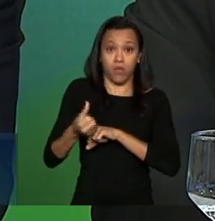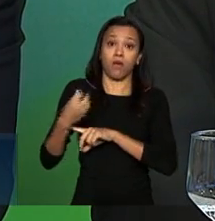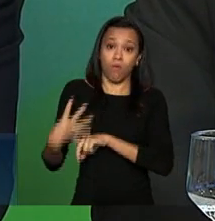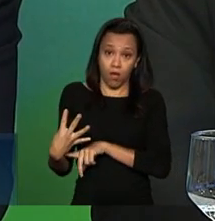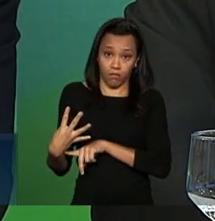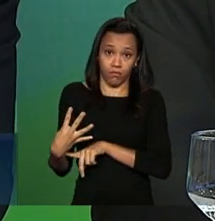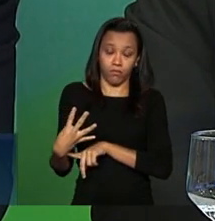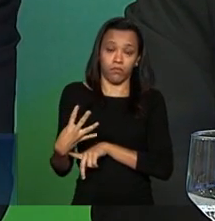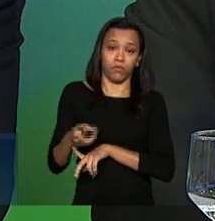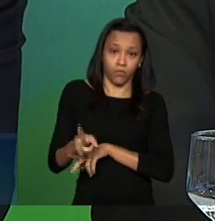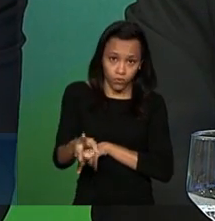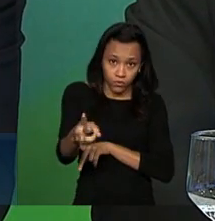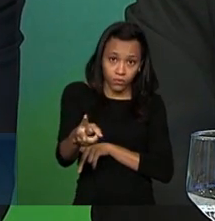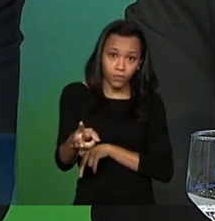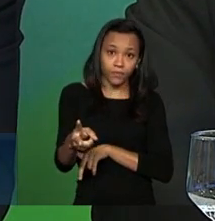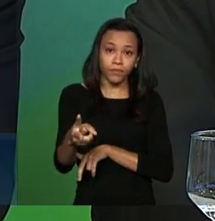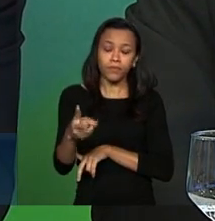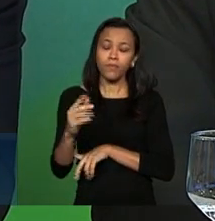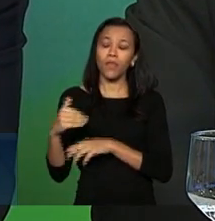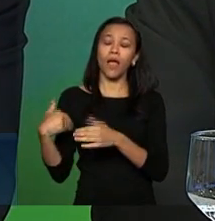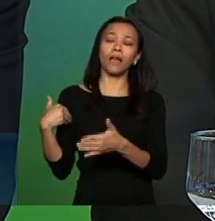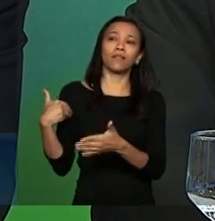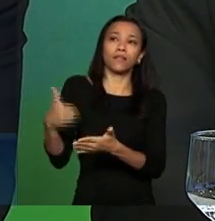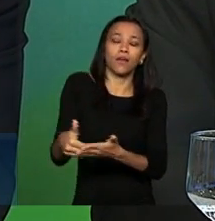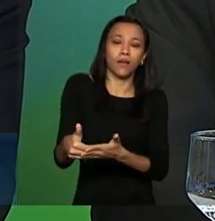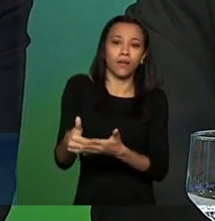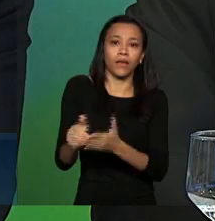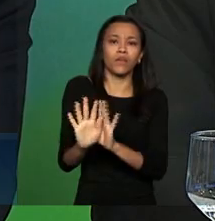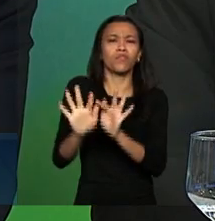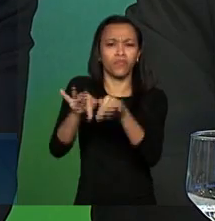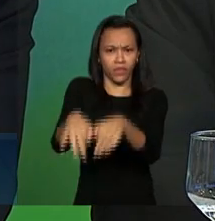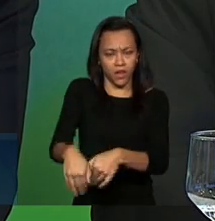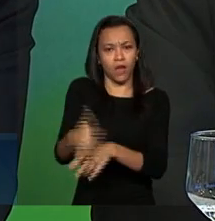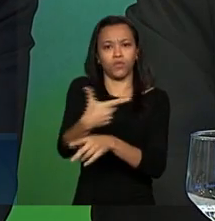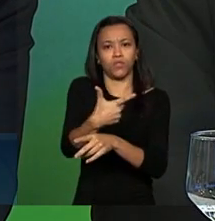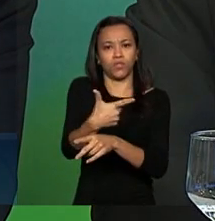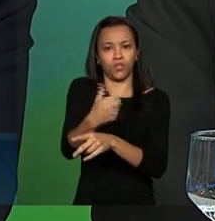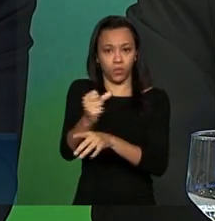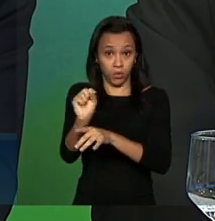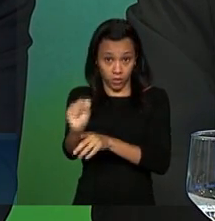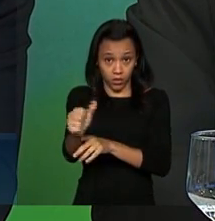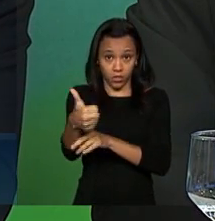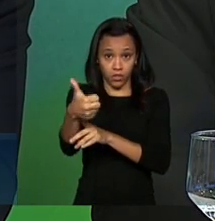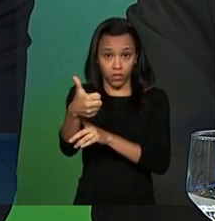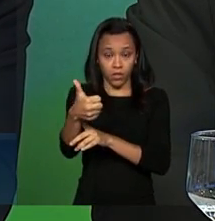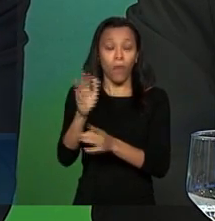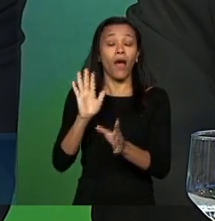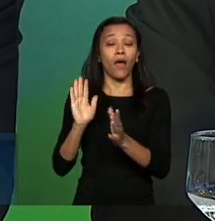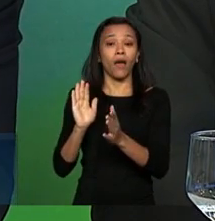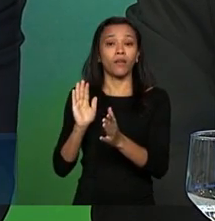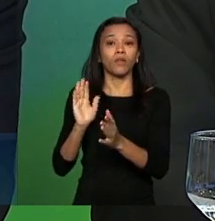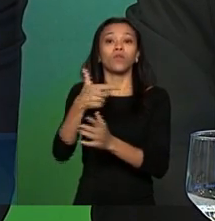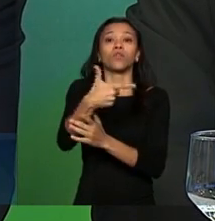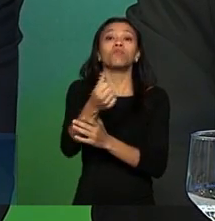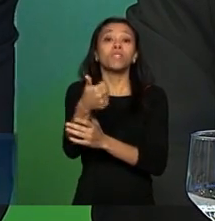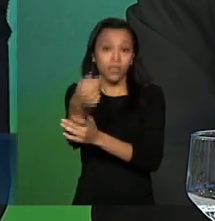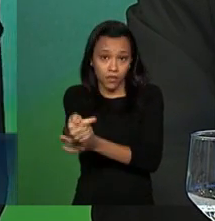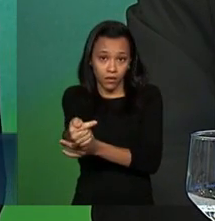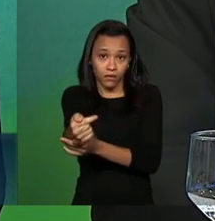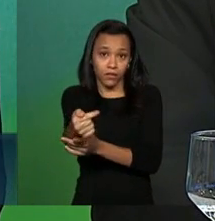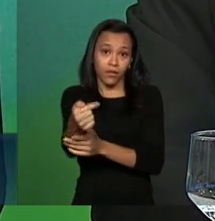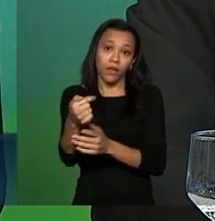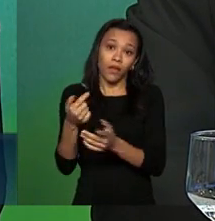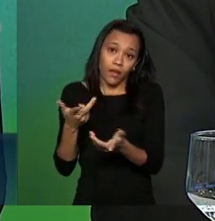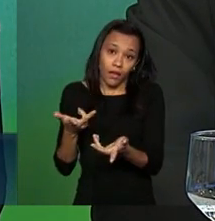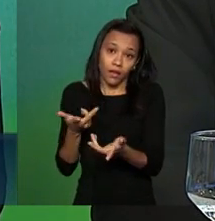tivesse sancionado até 2000 até o final de 2018 até o final de 2017 é como se a